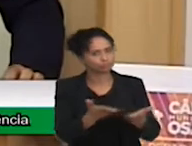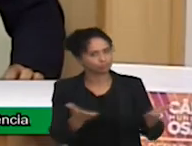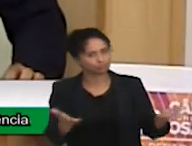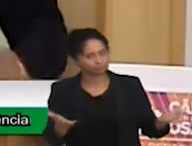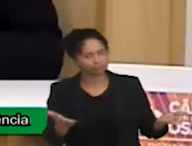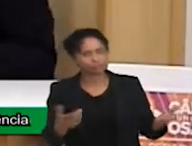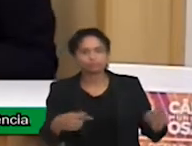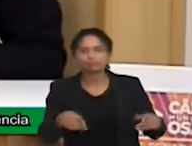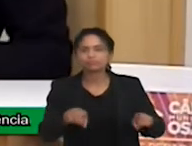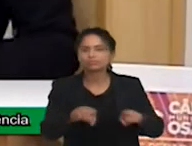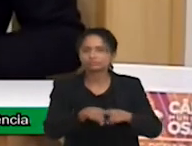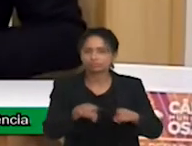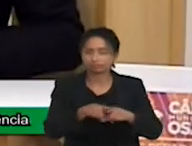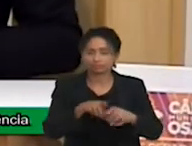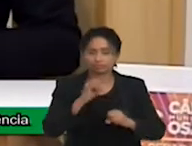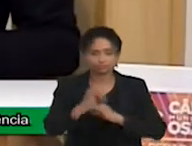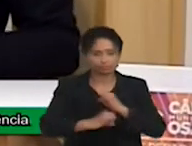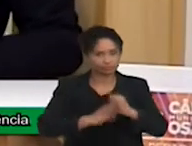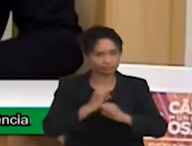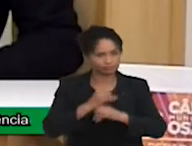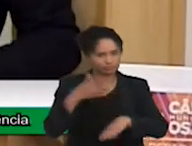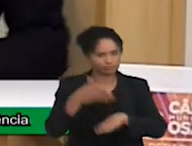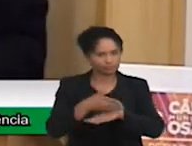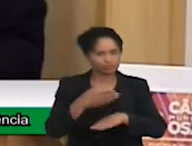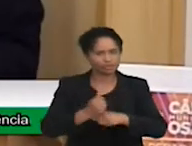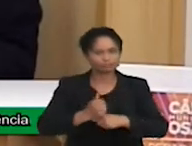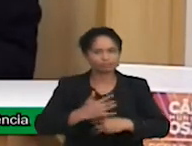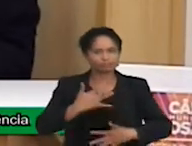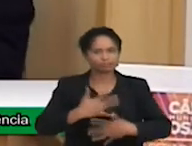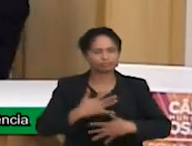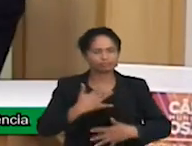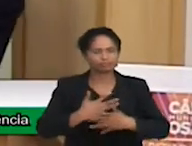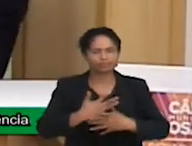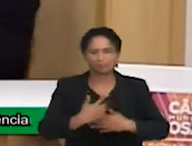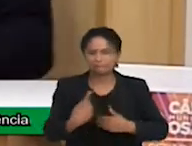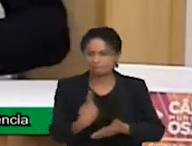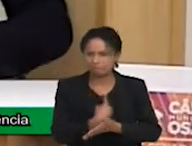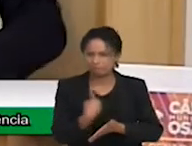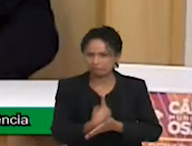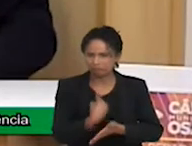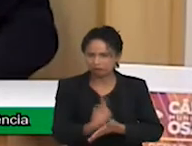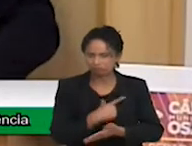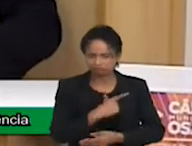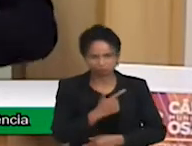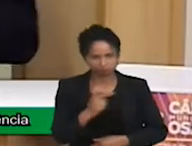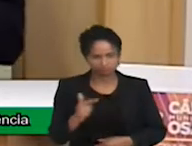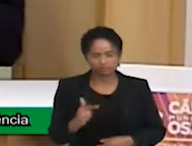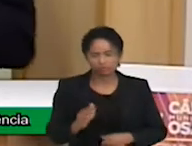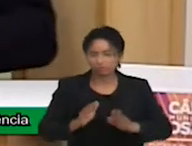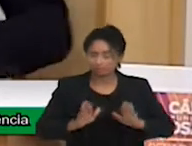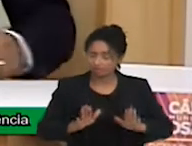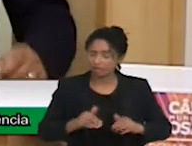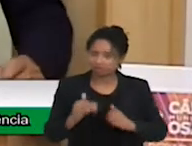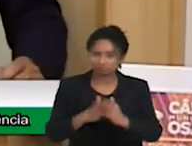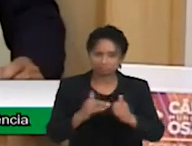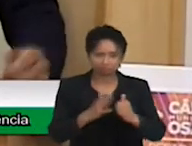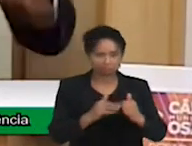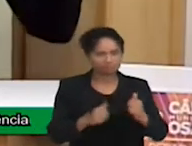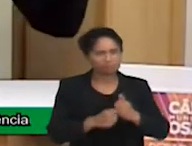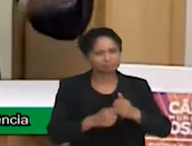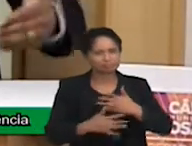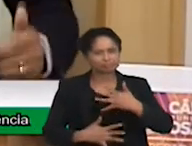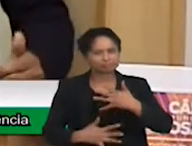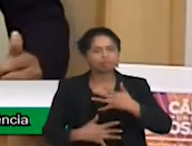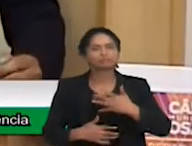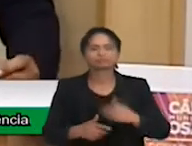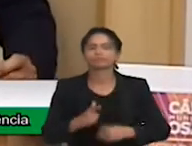internautas, a gente tem algumas, recebemos algumas, não tem perguntas, mas tem bastante elogio, falando o